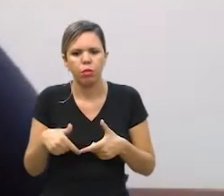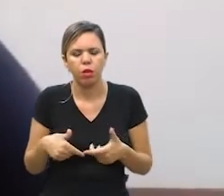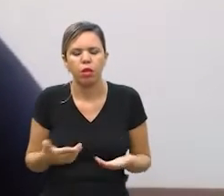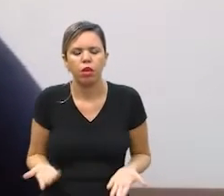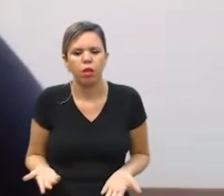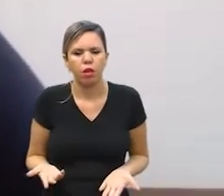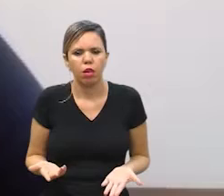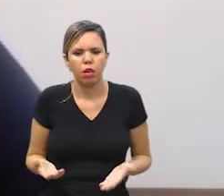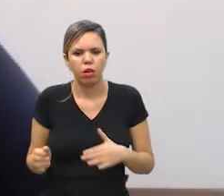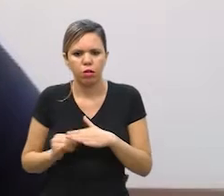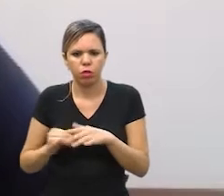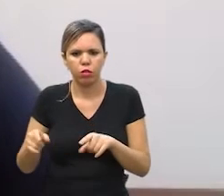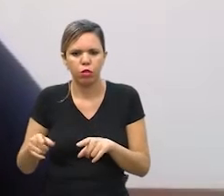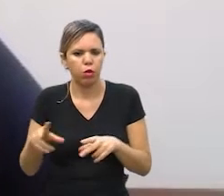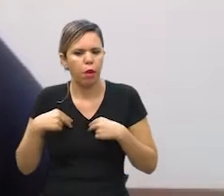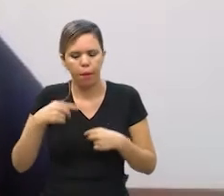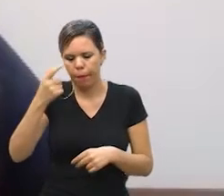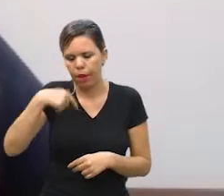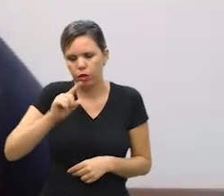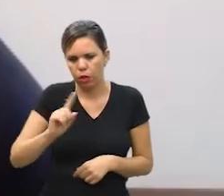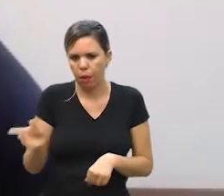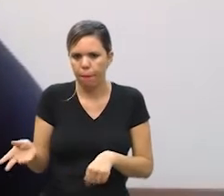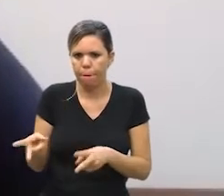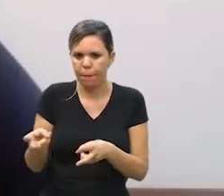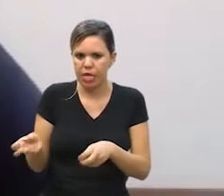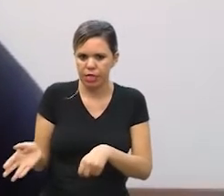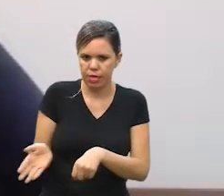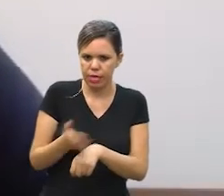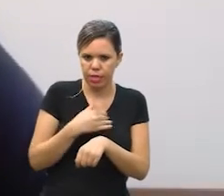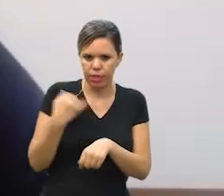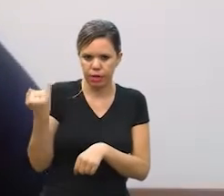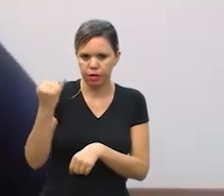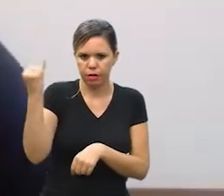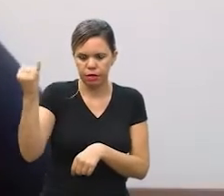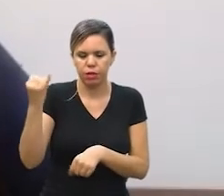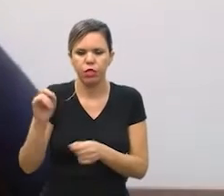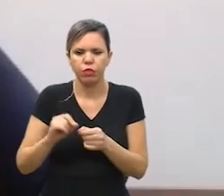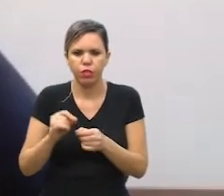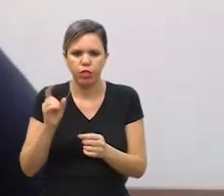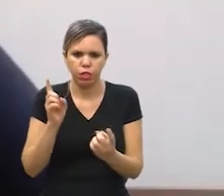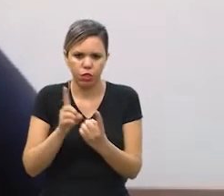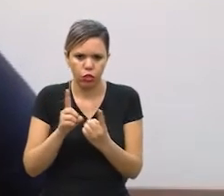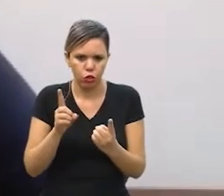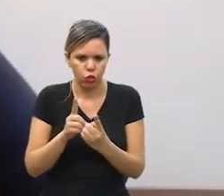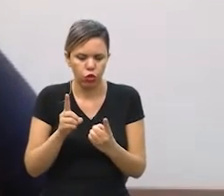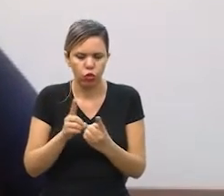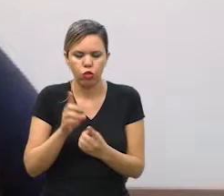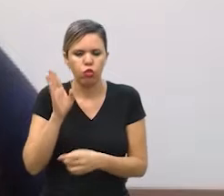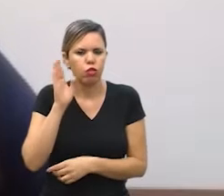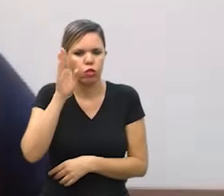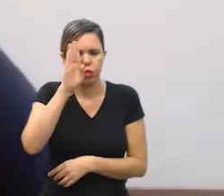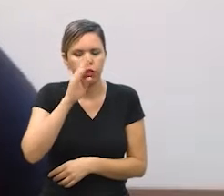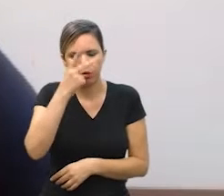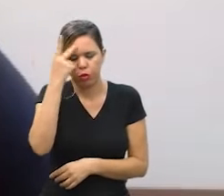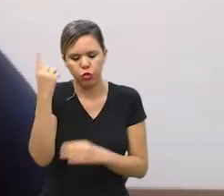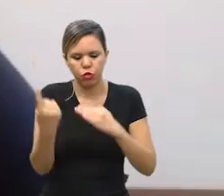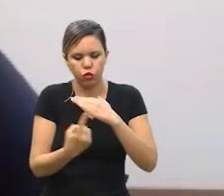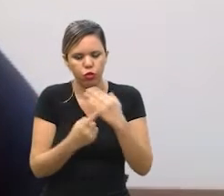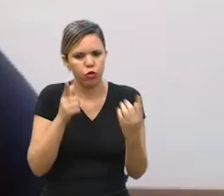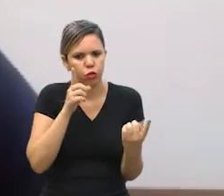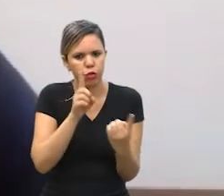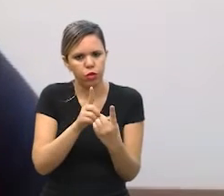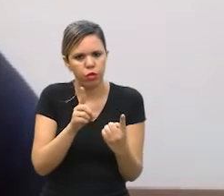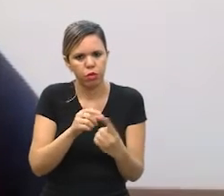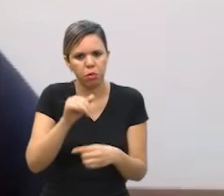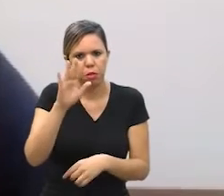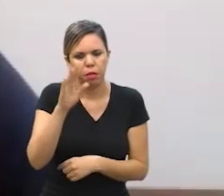teve esse mérito não é meu foi ter percebido muito cedo a importância da autossimetria para garantir que o paciente fosse atendido o